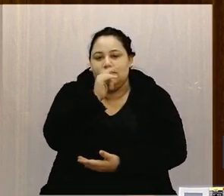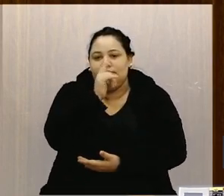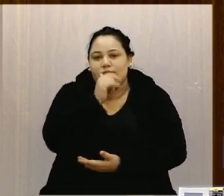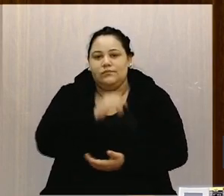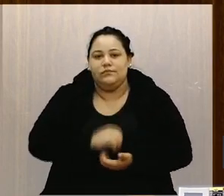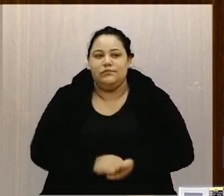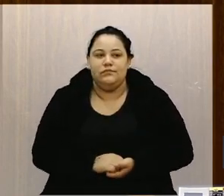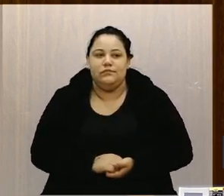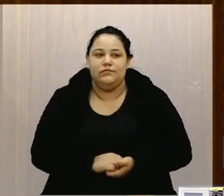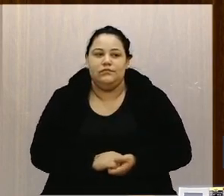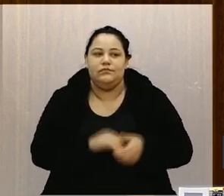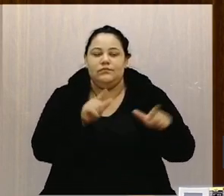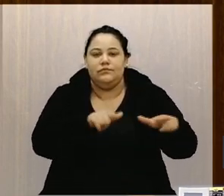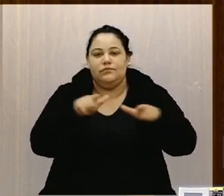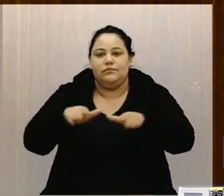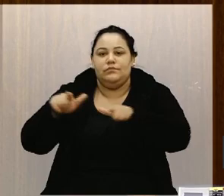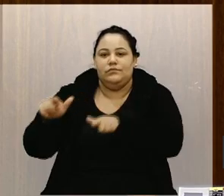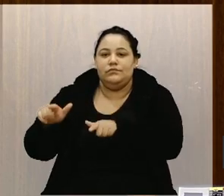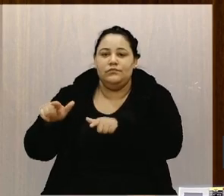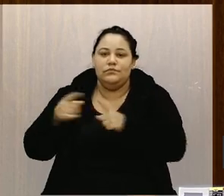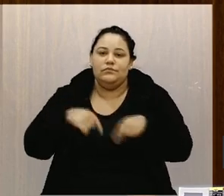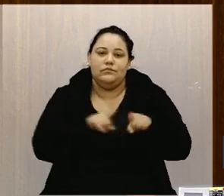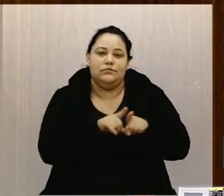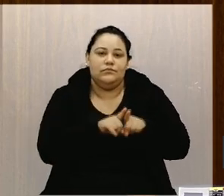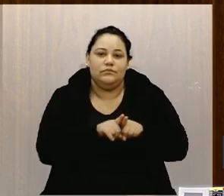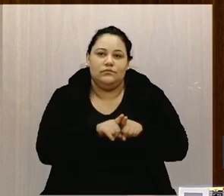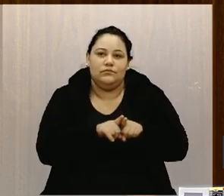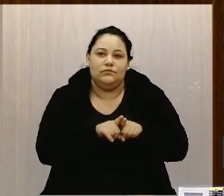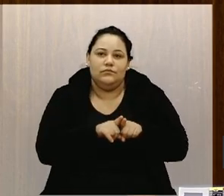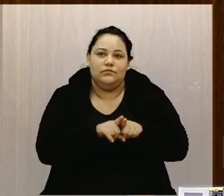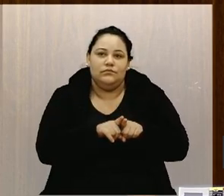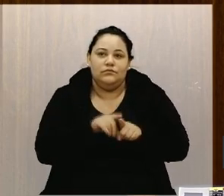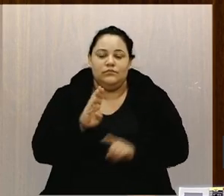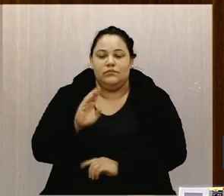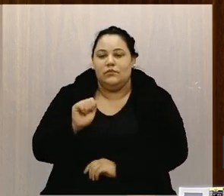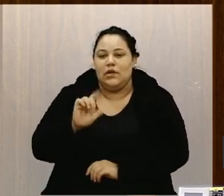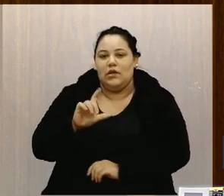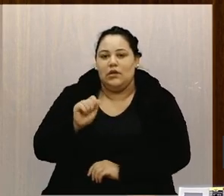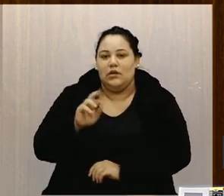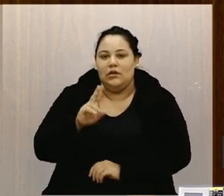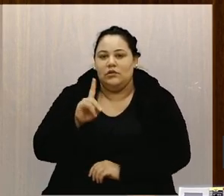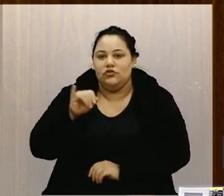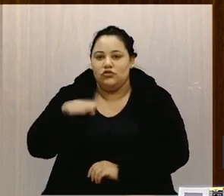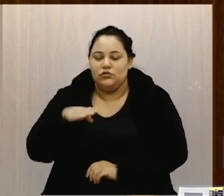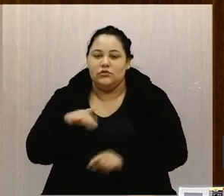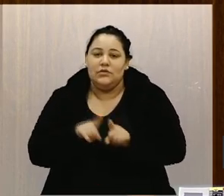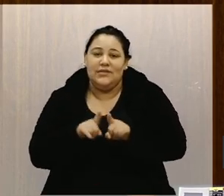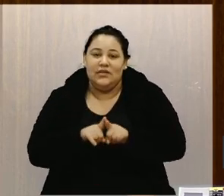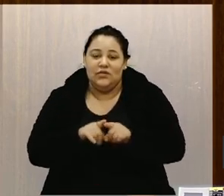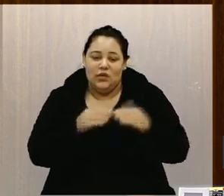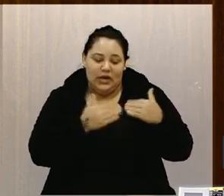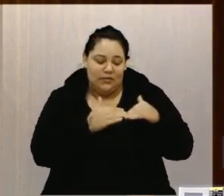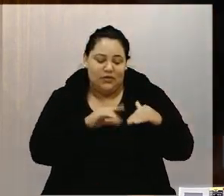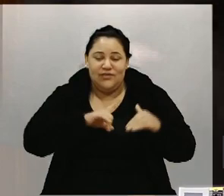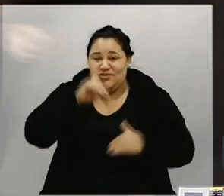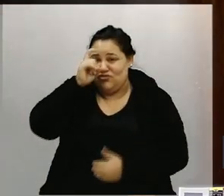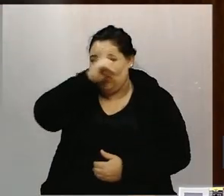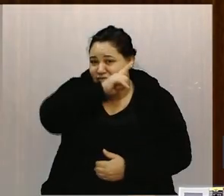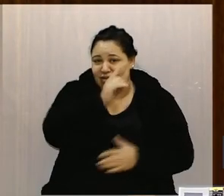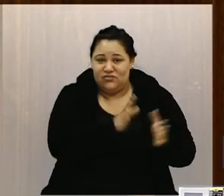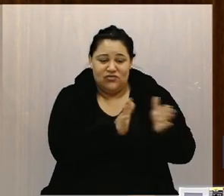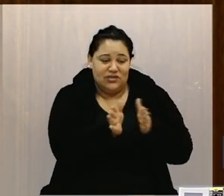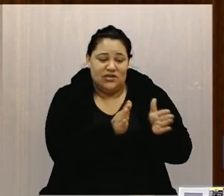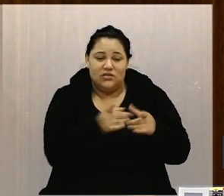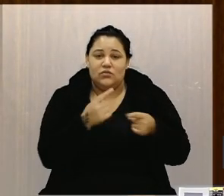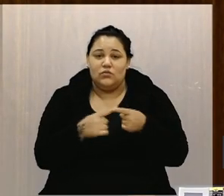locais ali, o Recanto das Cascatas, o Balardim, que o Caminhão Pipa tem dificuldade de chegar, porque as ruas,